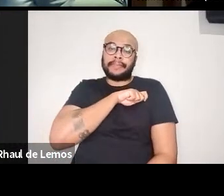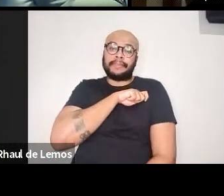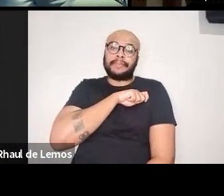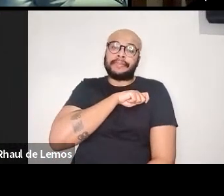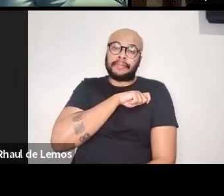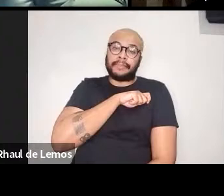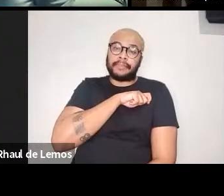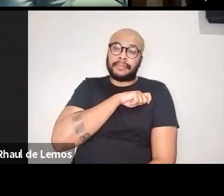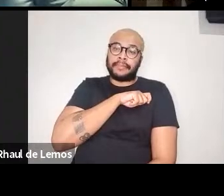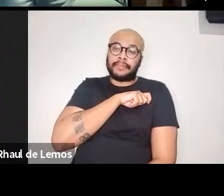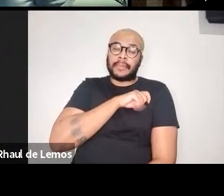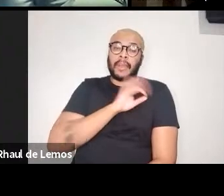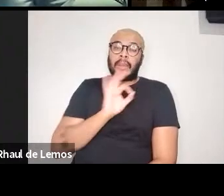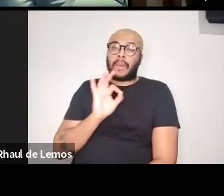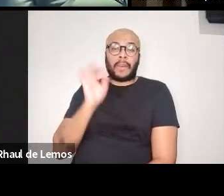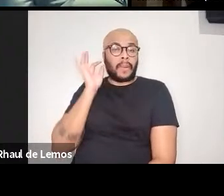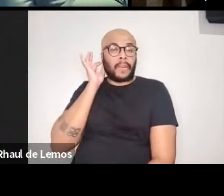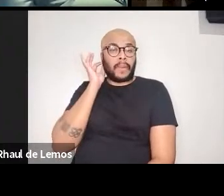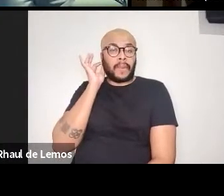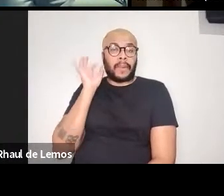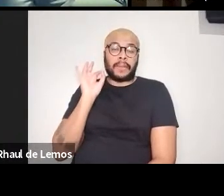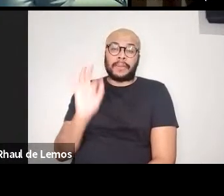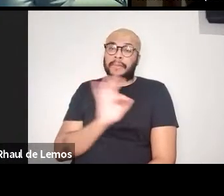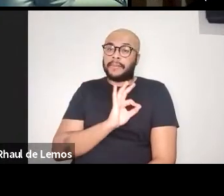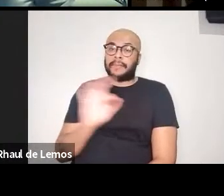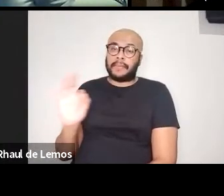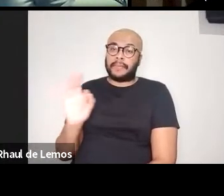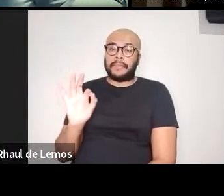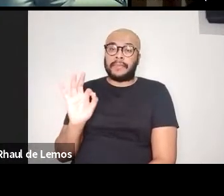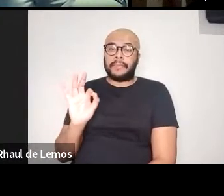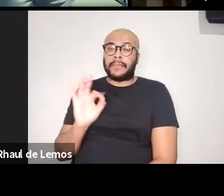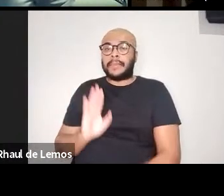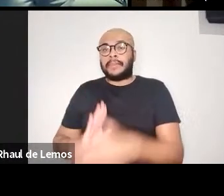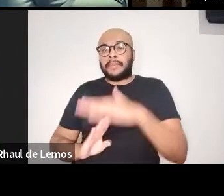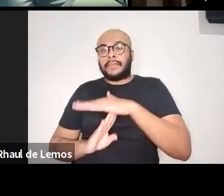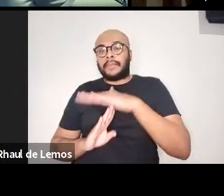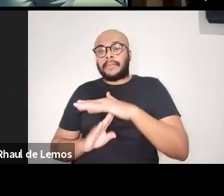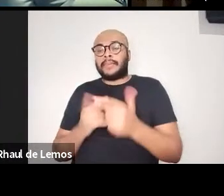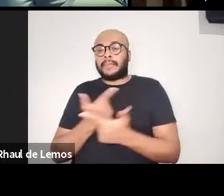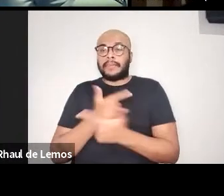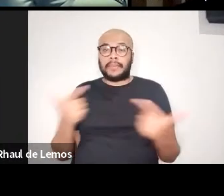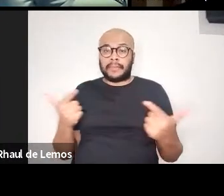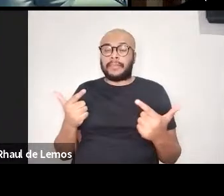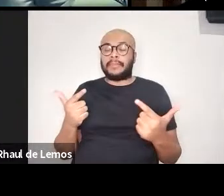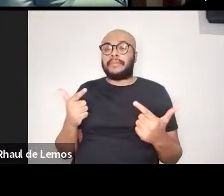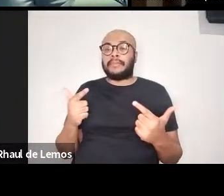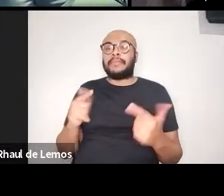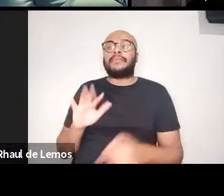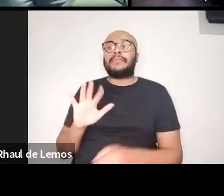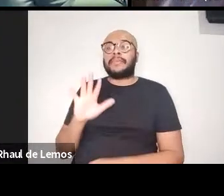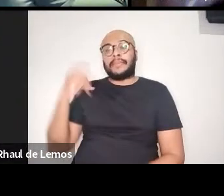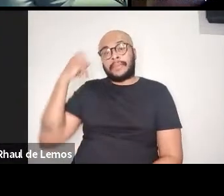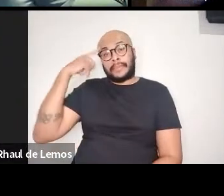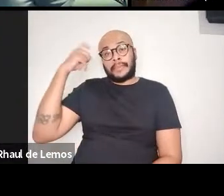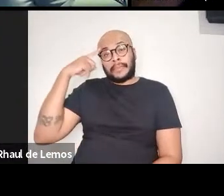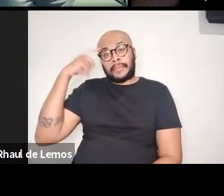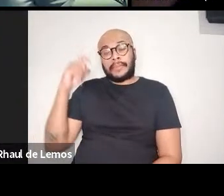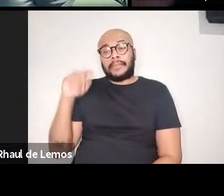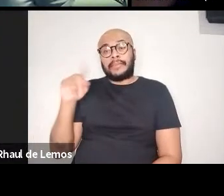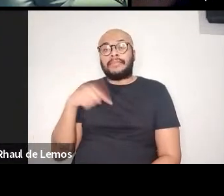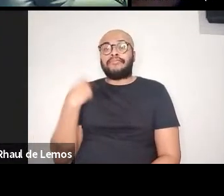nós está ótimo. Não tem essa restrição. Eu acho que esta é a ideia. Nós queremos,